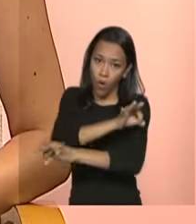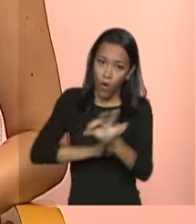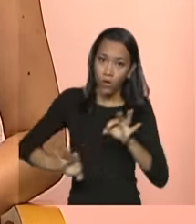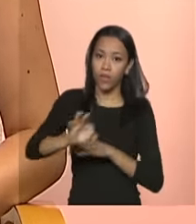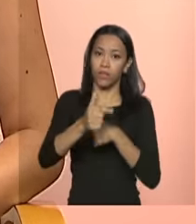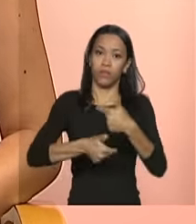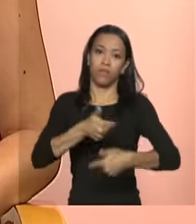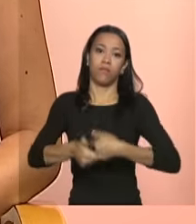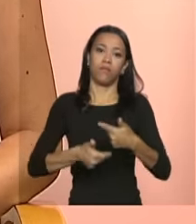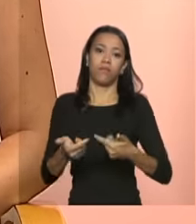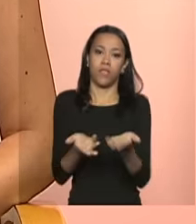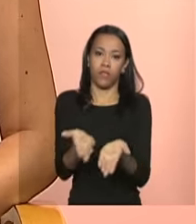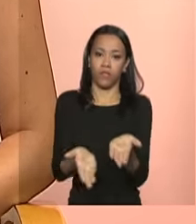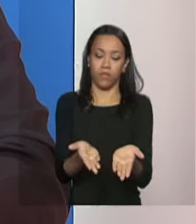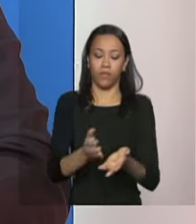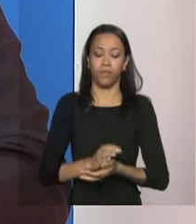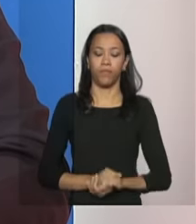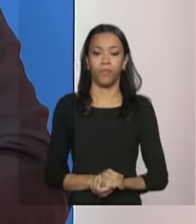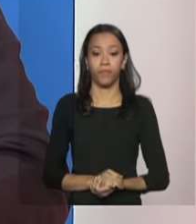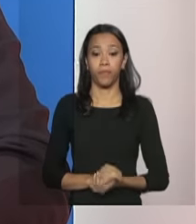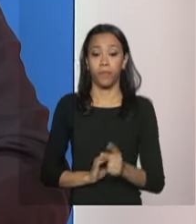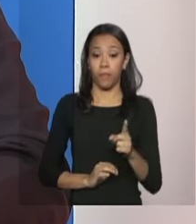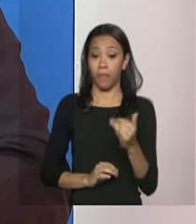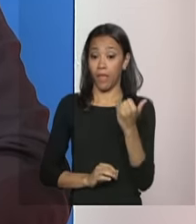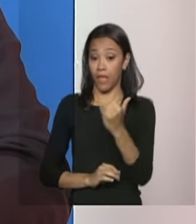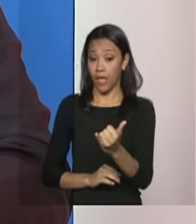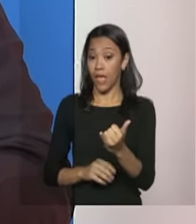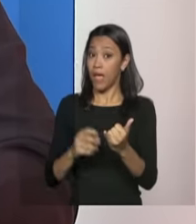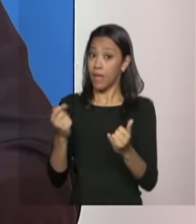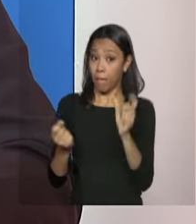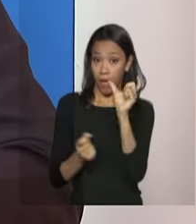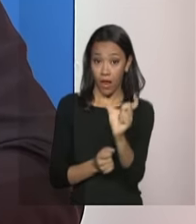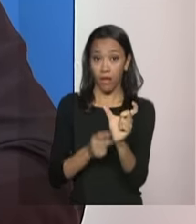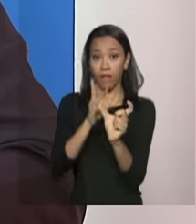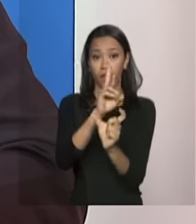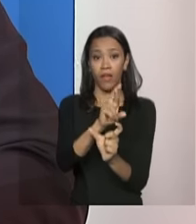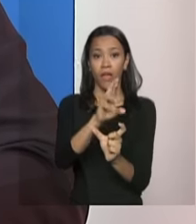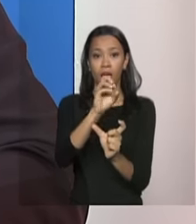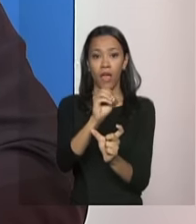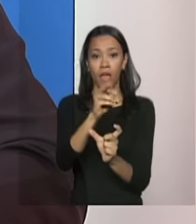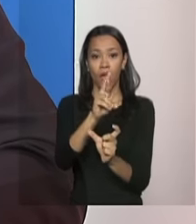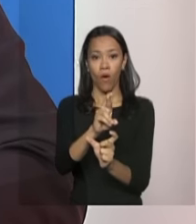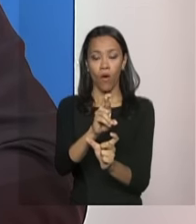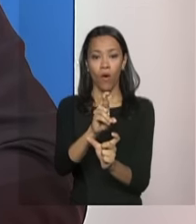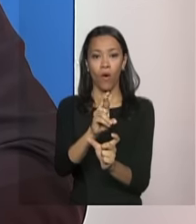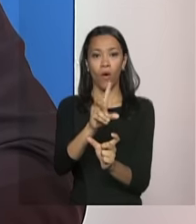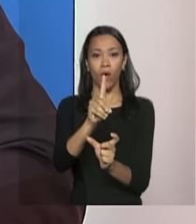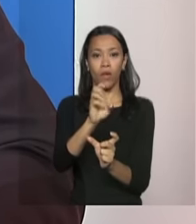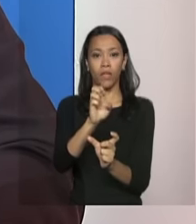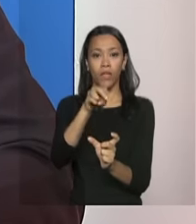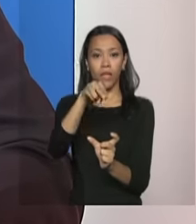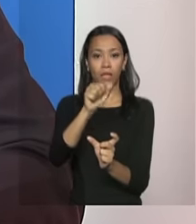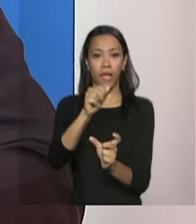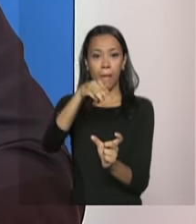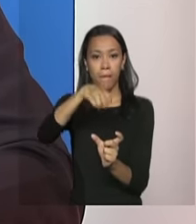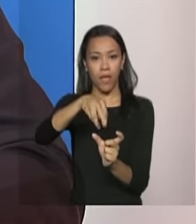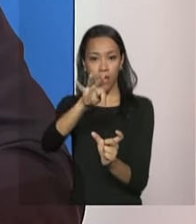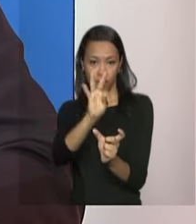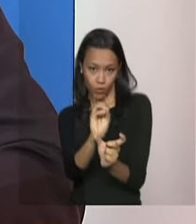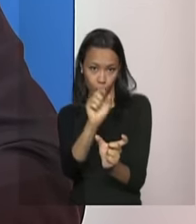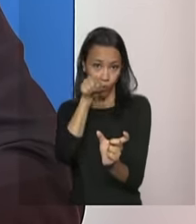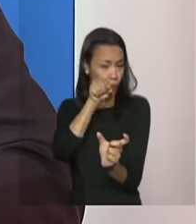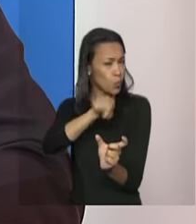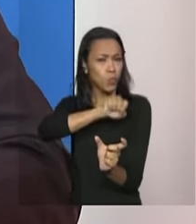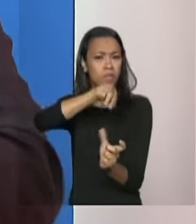importante que a gente explique o que é reordenamento porque quando a gente dizia antes sobre a qualidade da